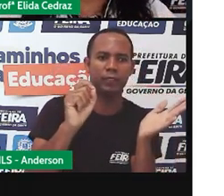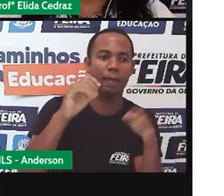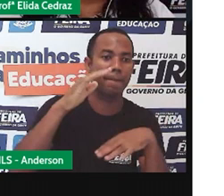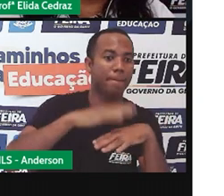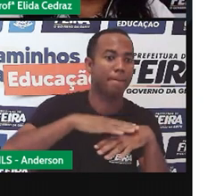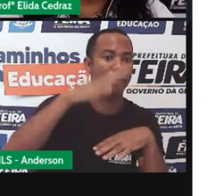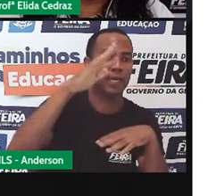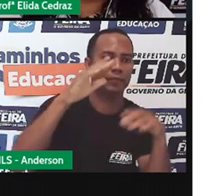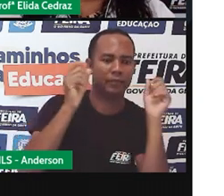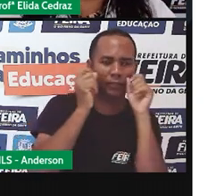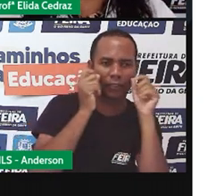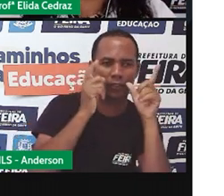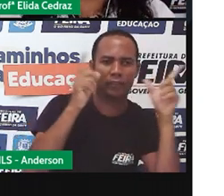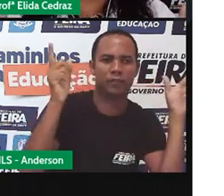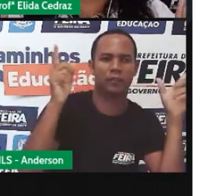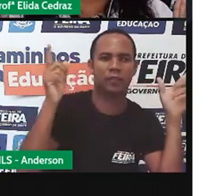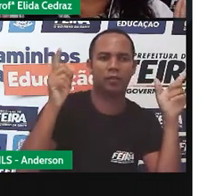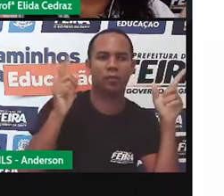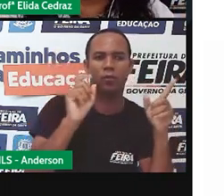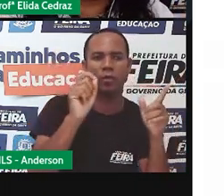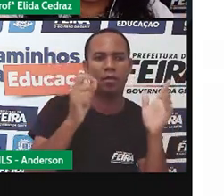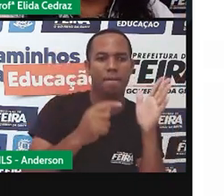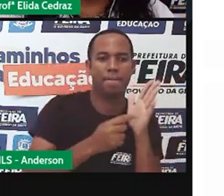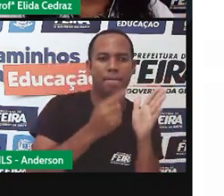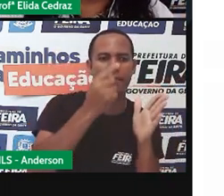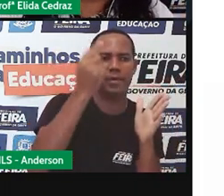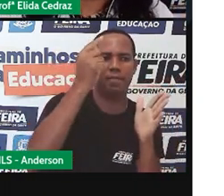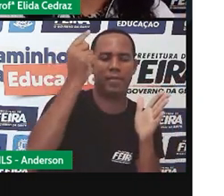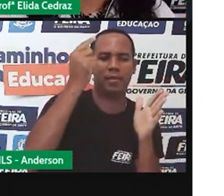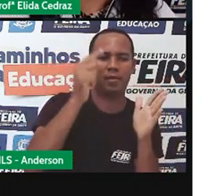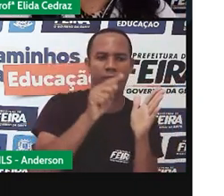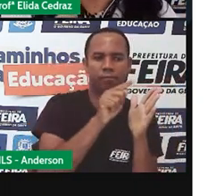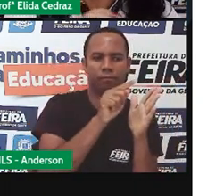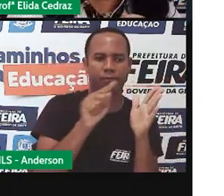mais a atenção. Por isso, ela está na primeira página.